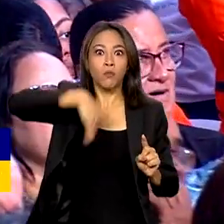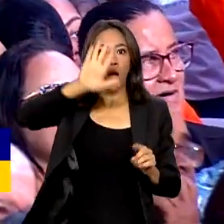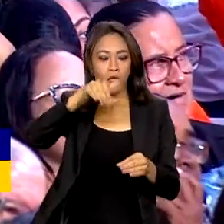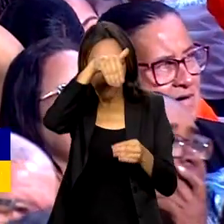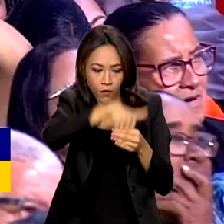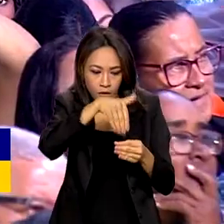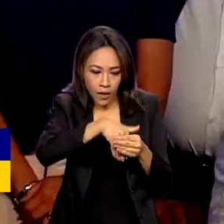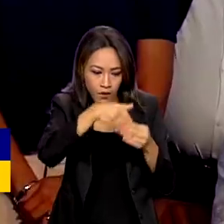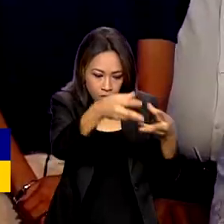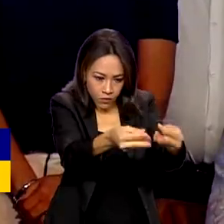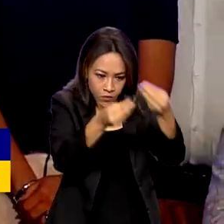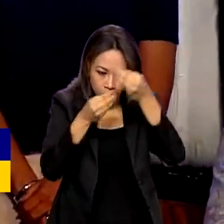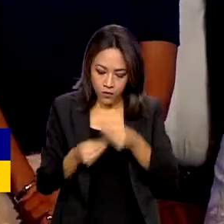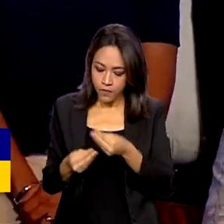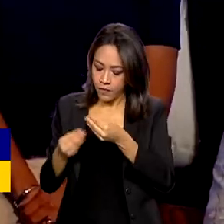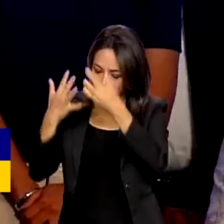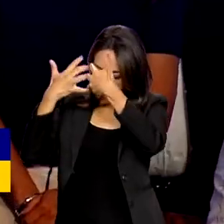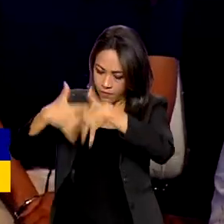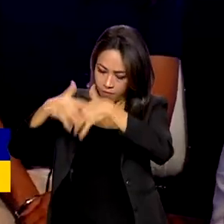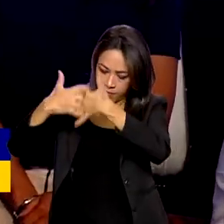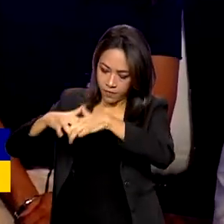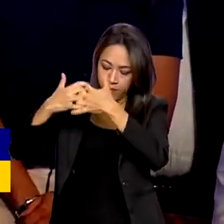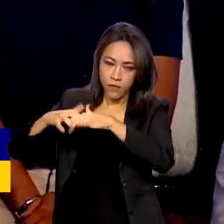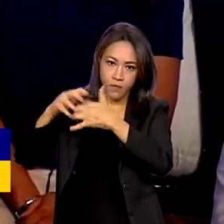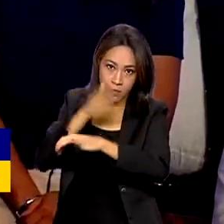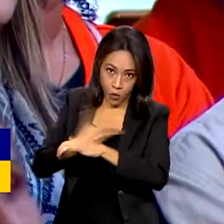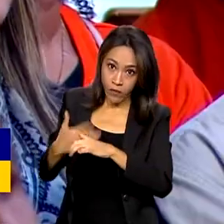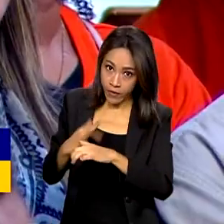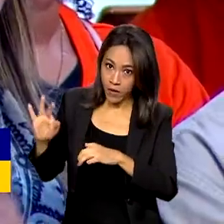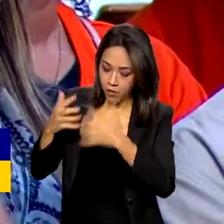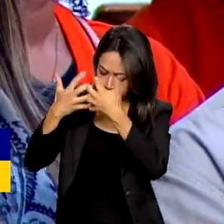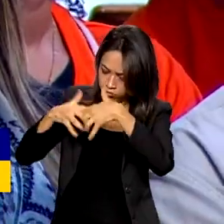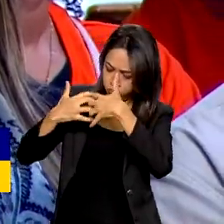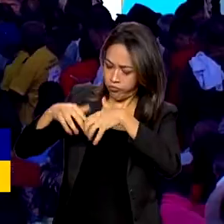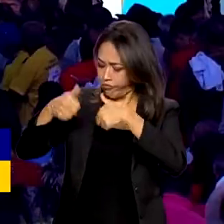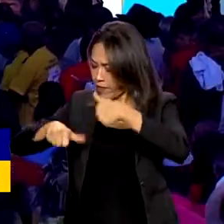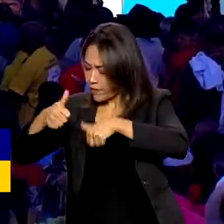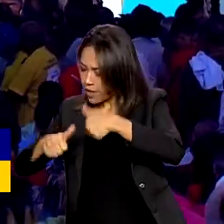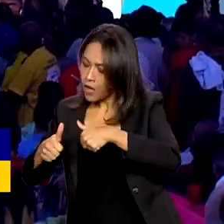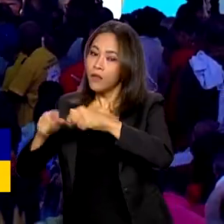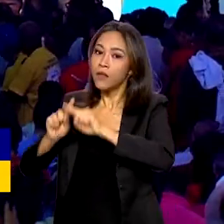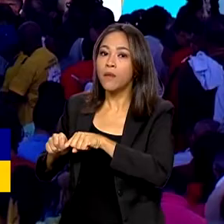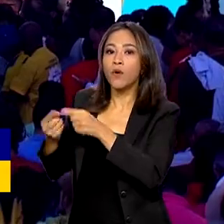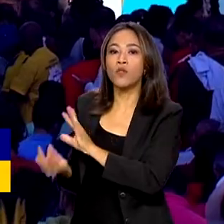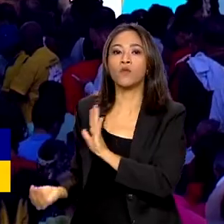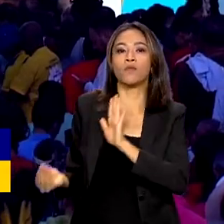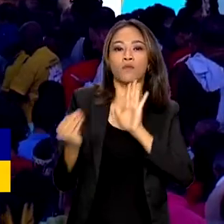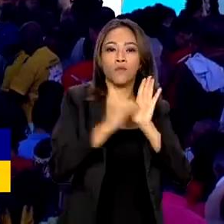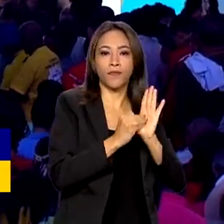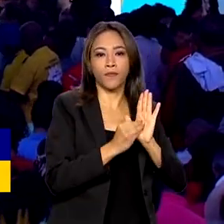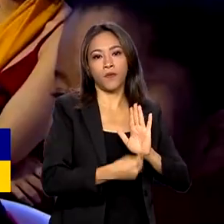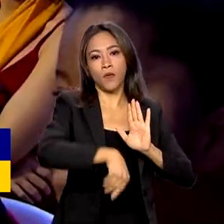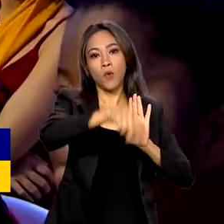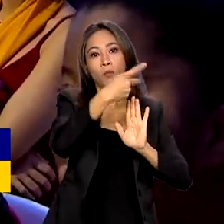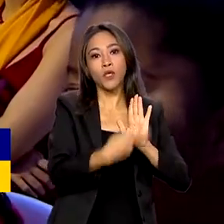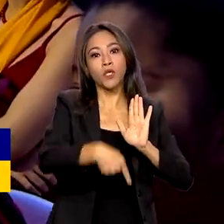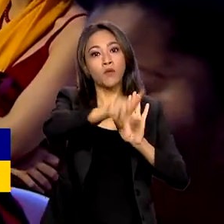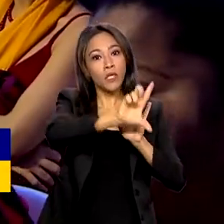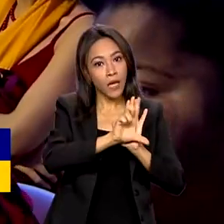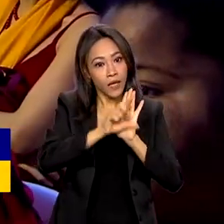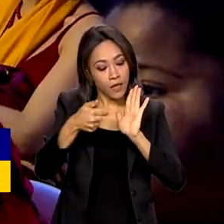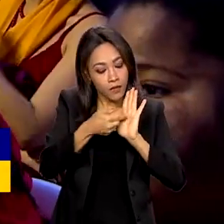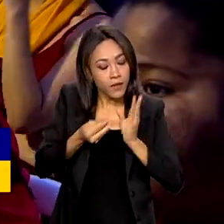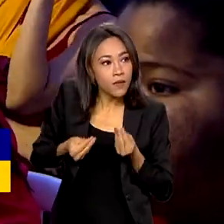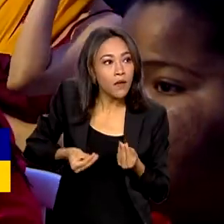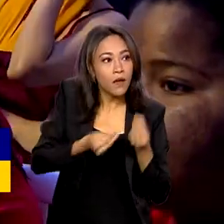serão analisados pelo governo federal. Em seguida, vão constar num projeto de lei encaminhado ao Congresso Nacional.